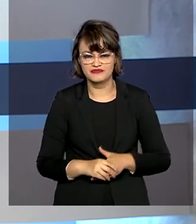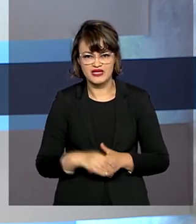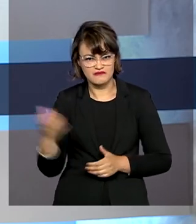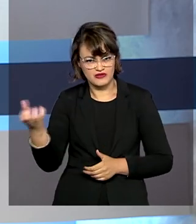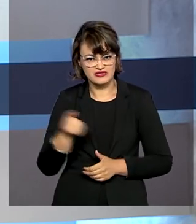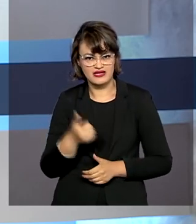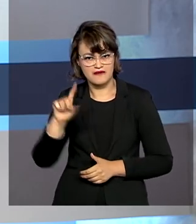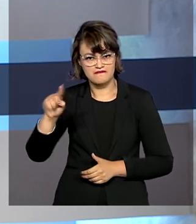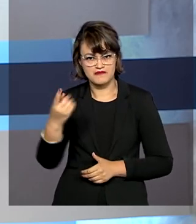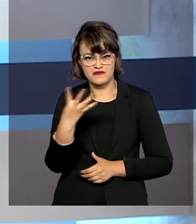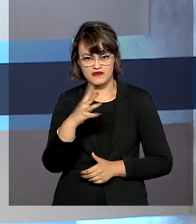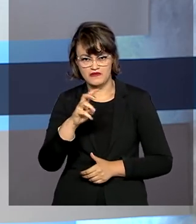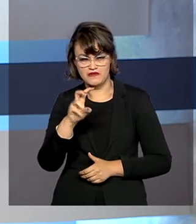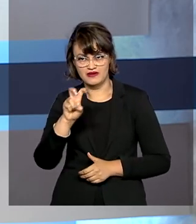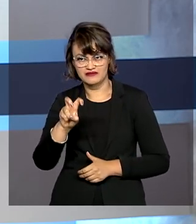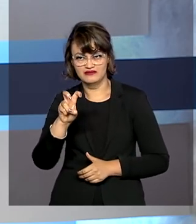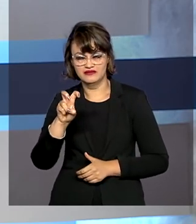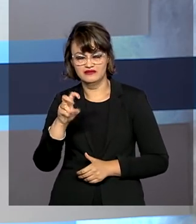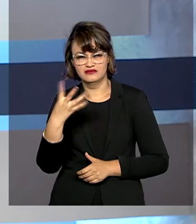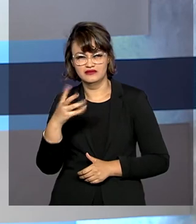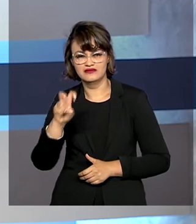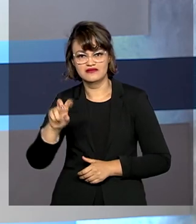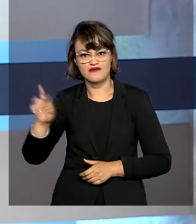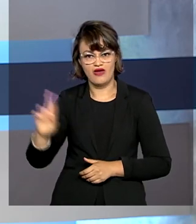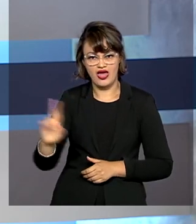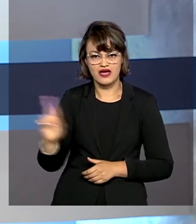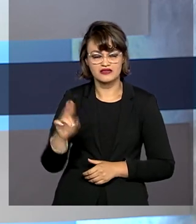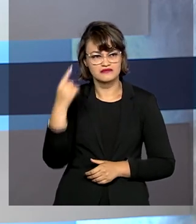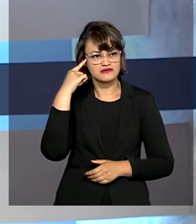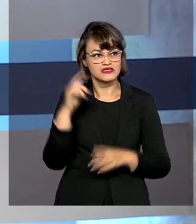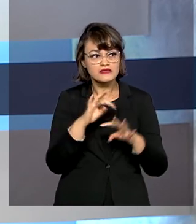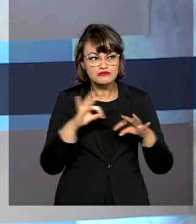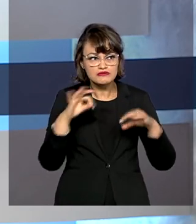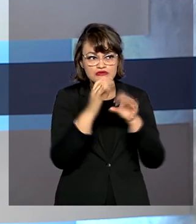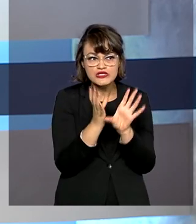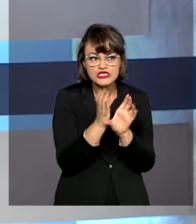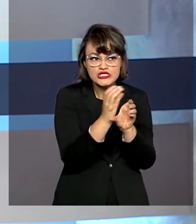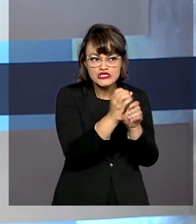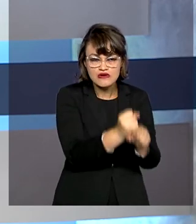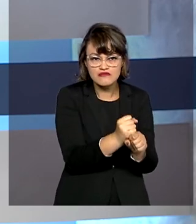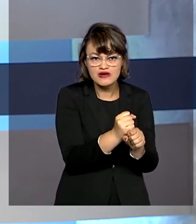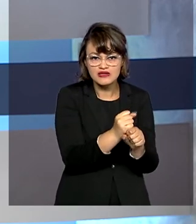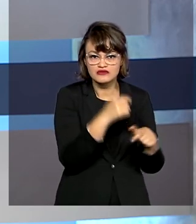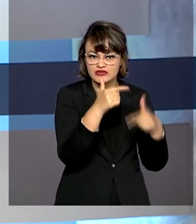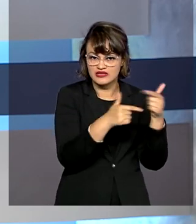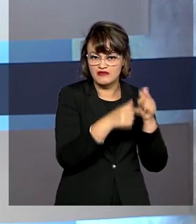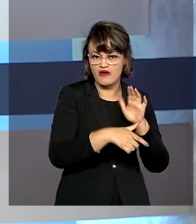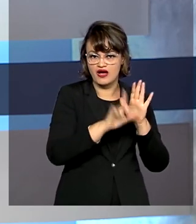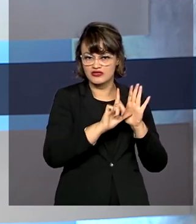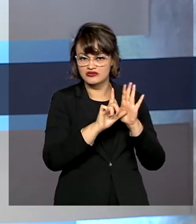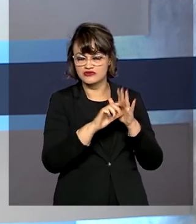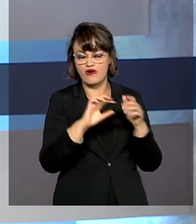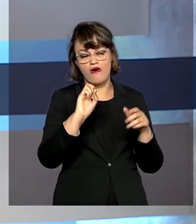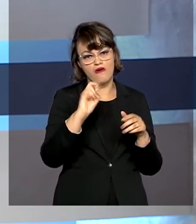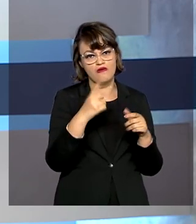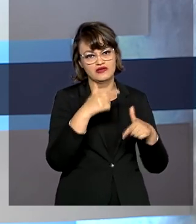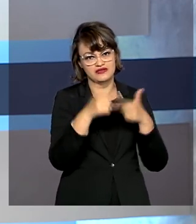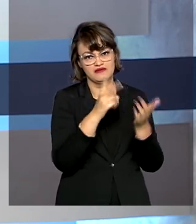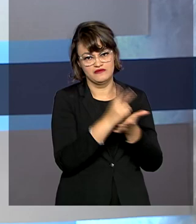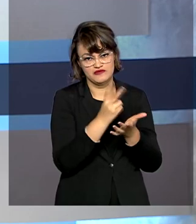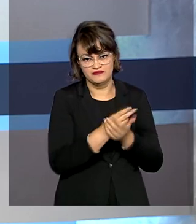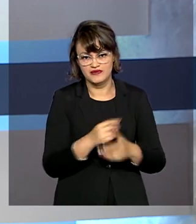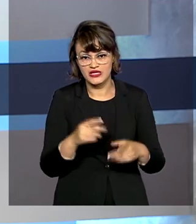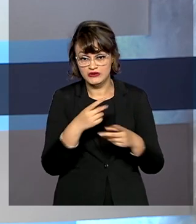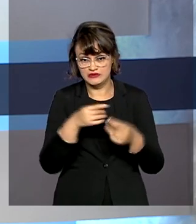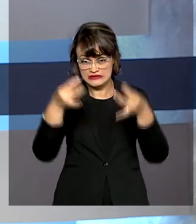até 1.045 reais, considerando o saldo de todas as contas ativas e inativas do FGTS. Todos os